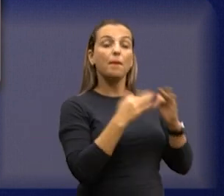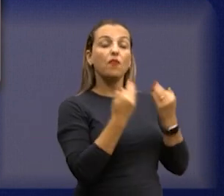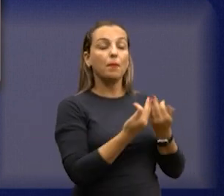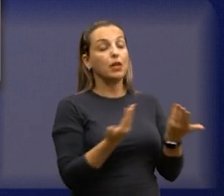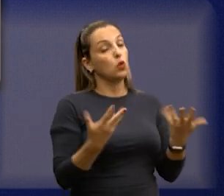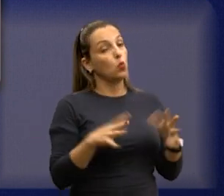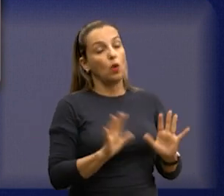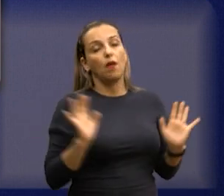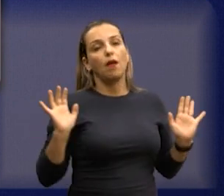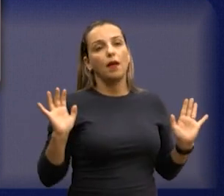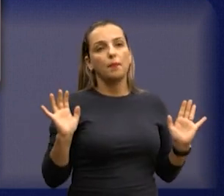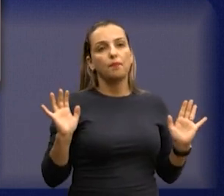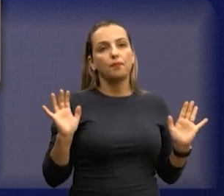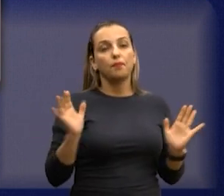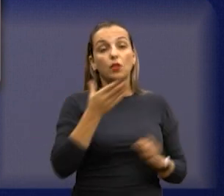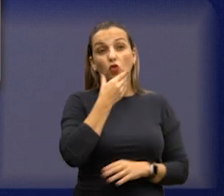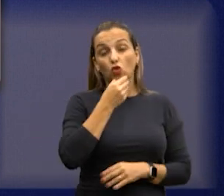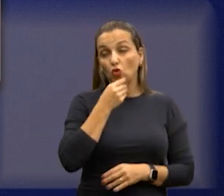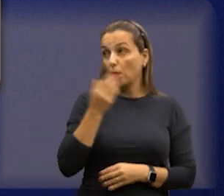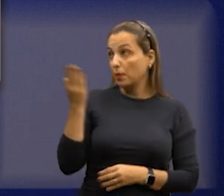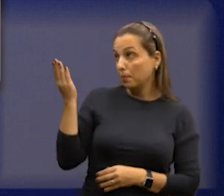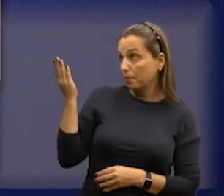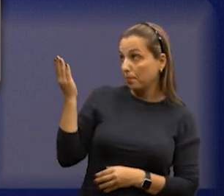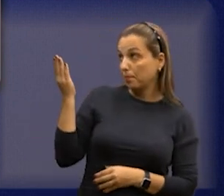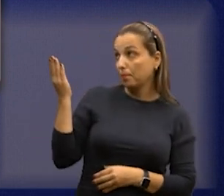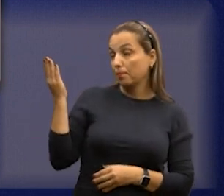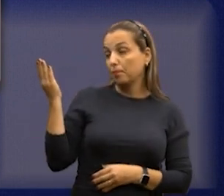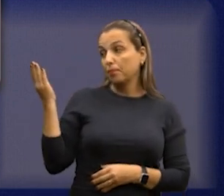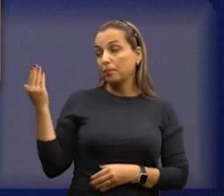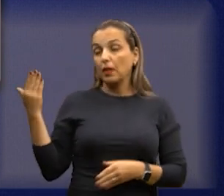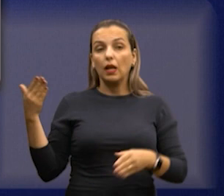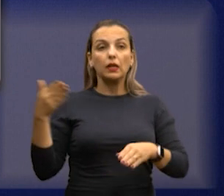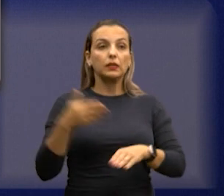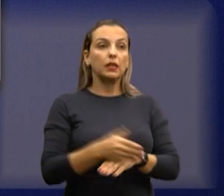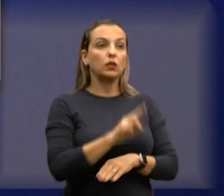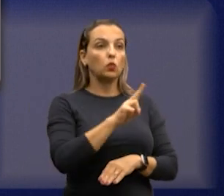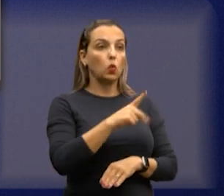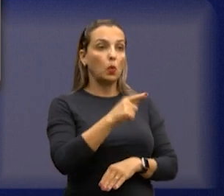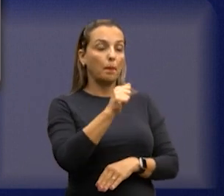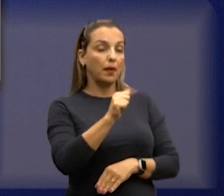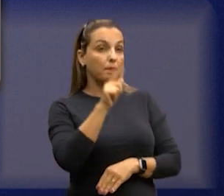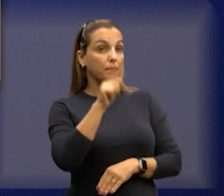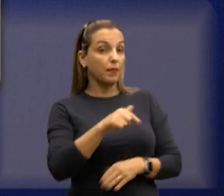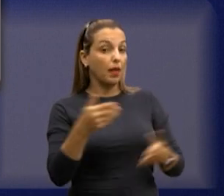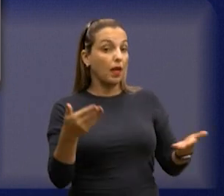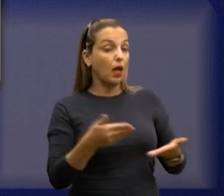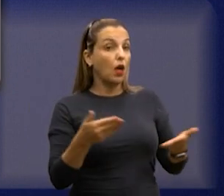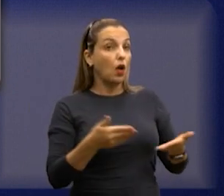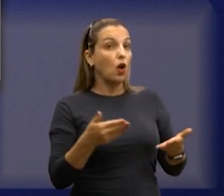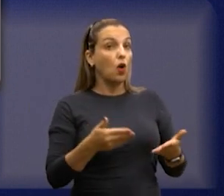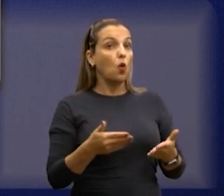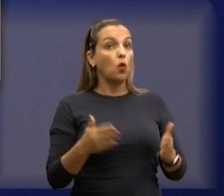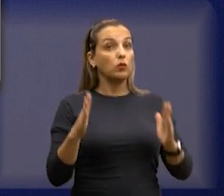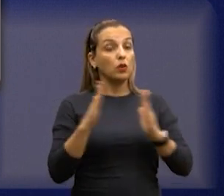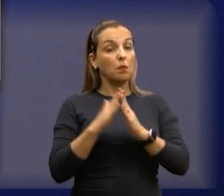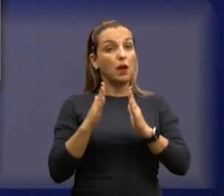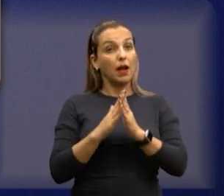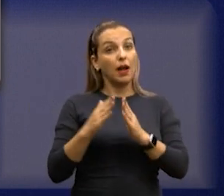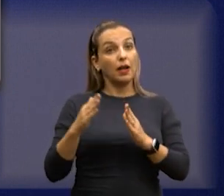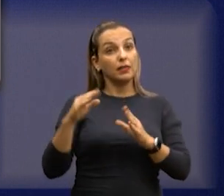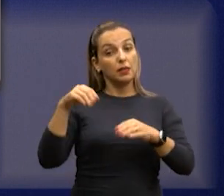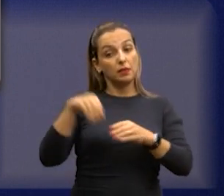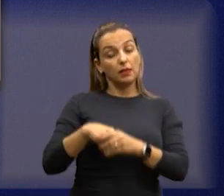aconteceu com ele? Ele foi, eu fiquei lá, ele foi internado, foi para a UPA e hoje ele está no cantinho do idoso,